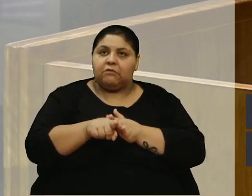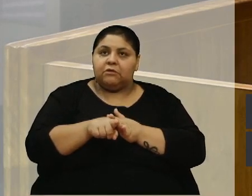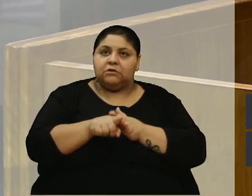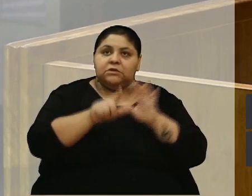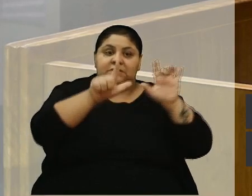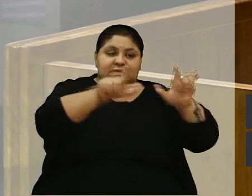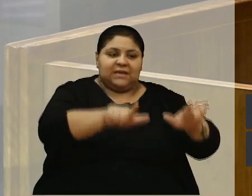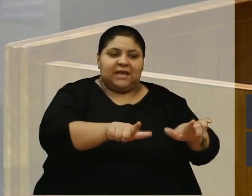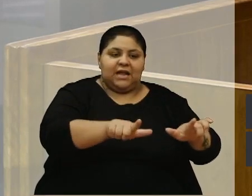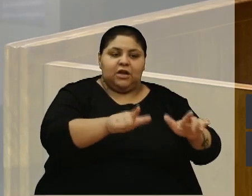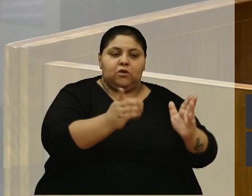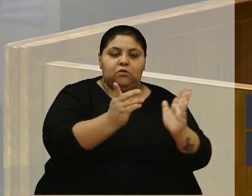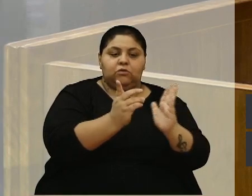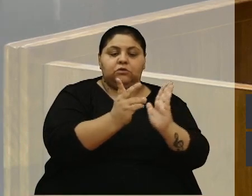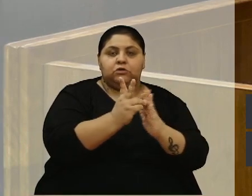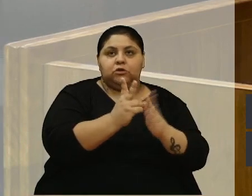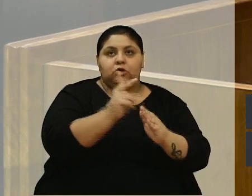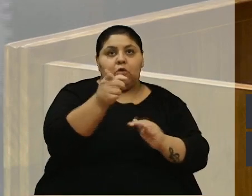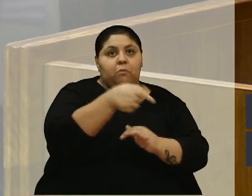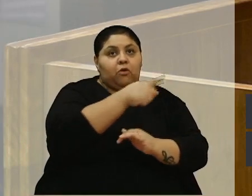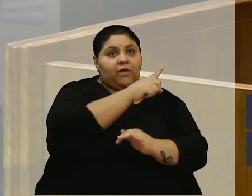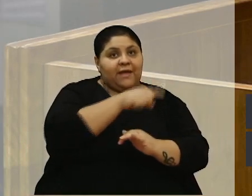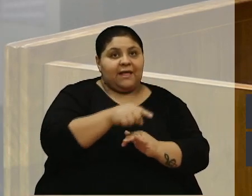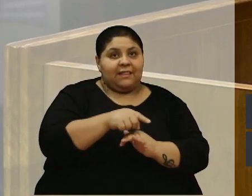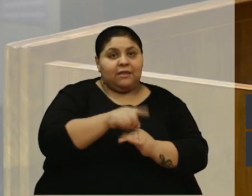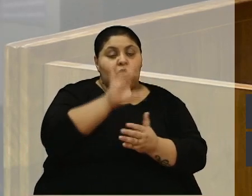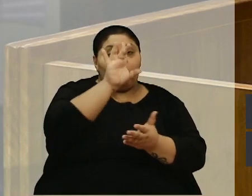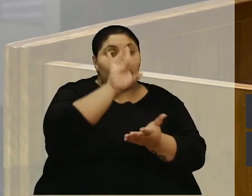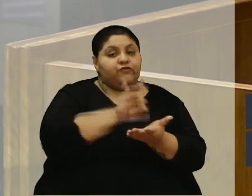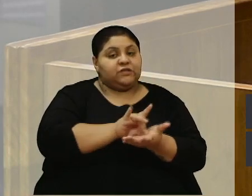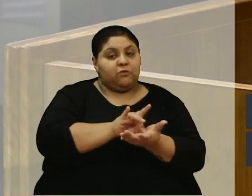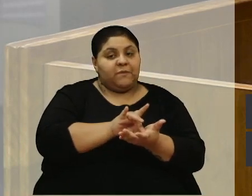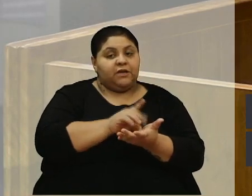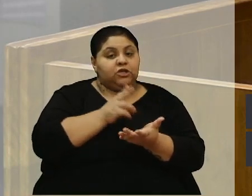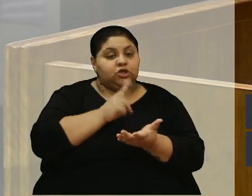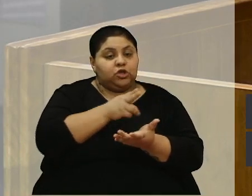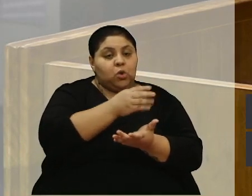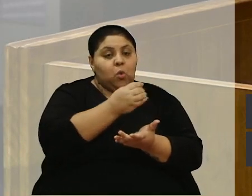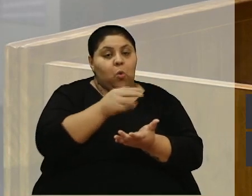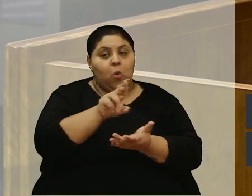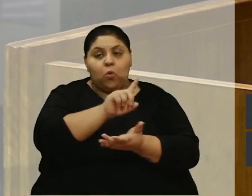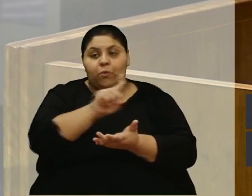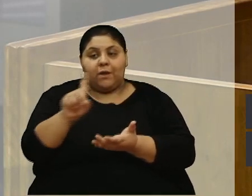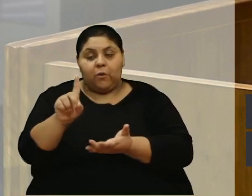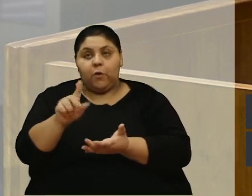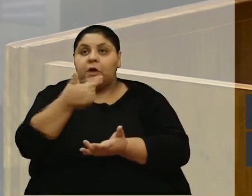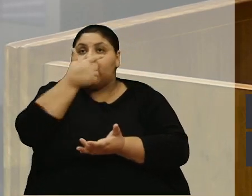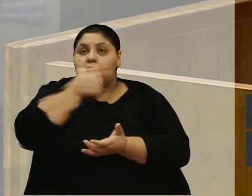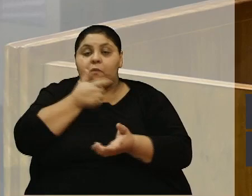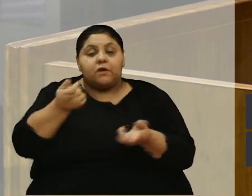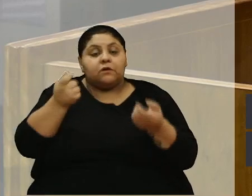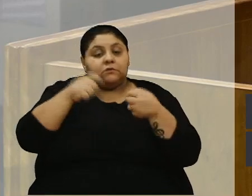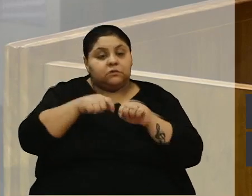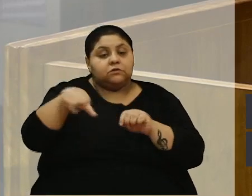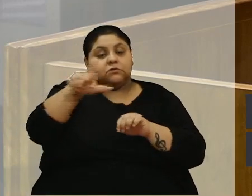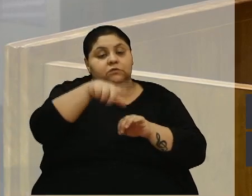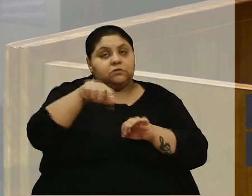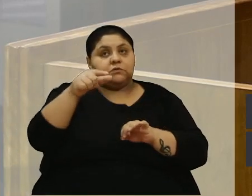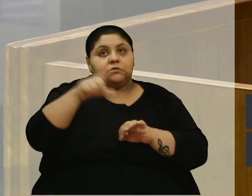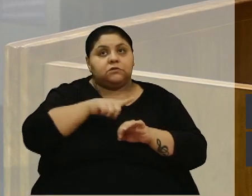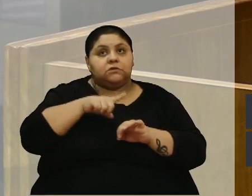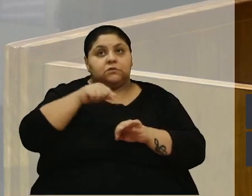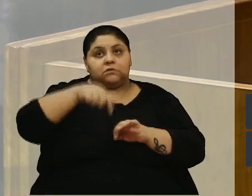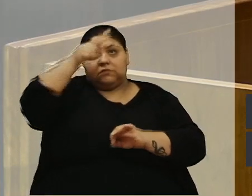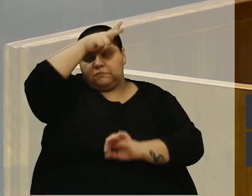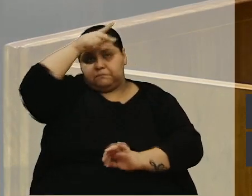será interditada definitivamente ou não. Então, acho que é uma necessidade que nós temos no nosso